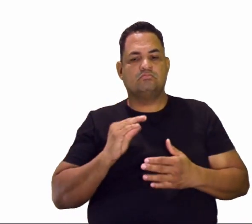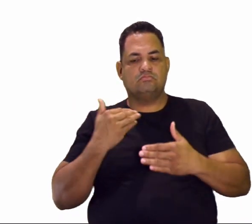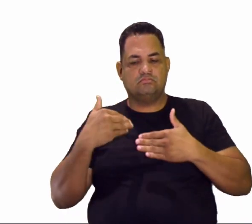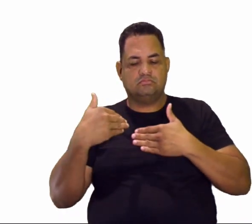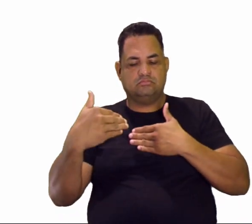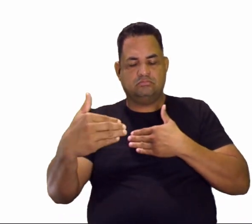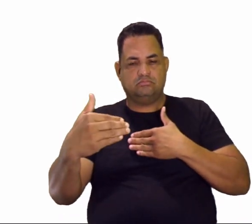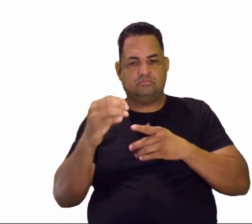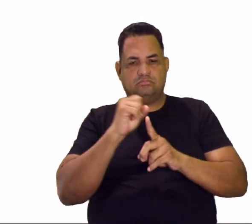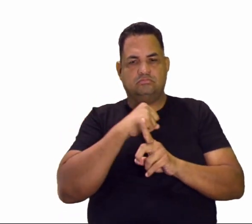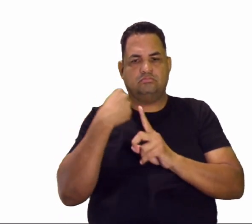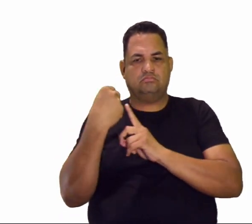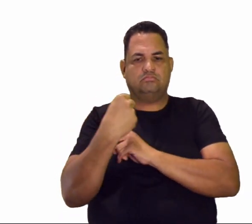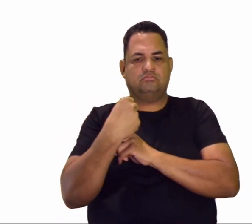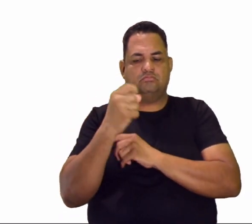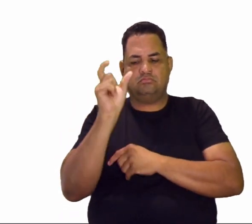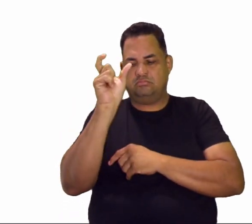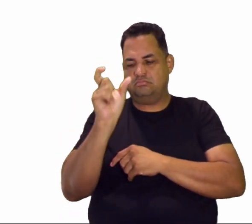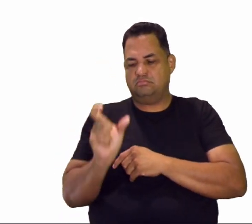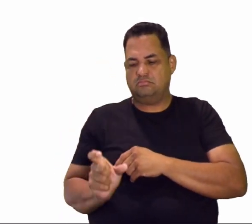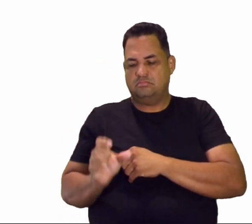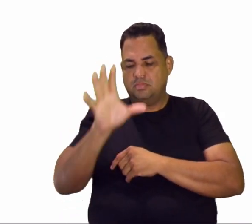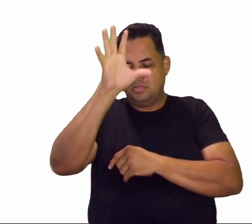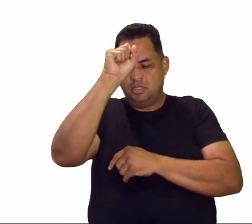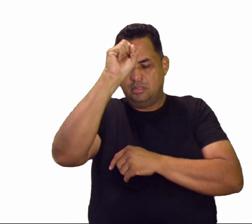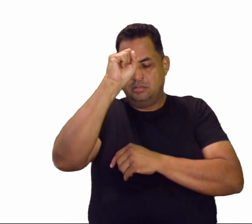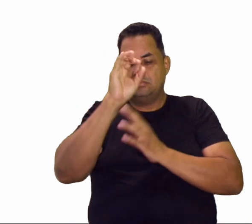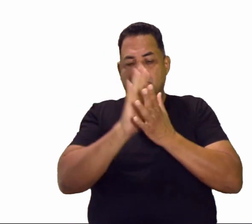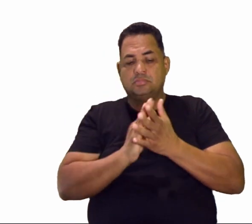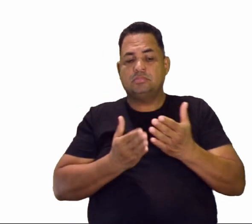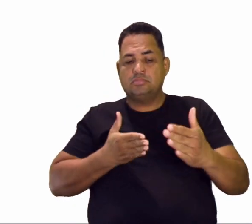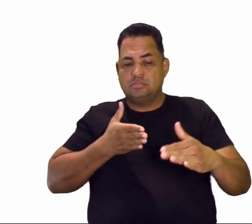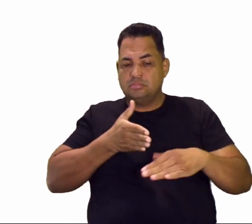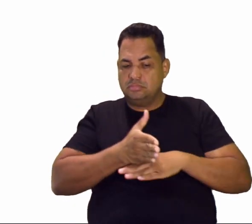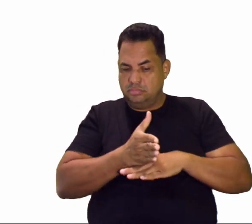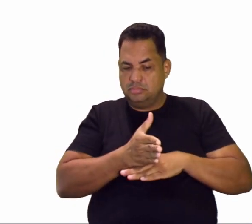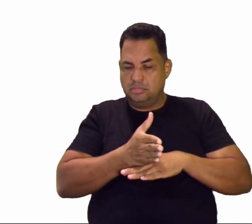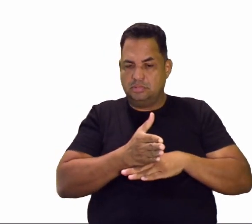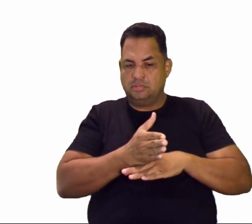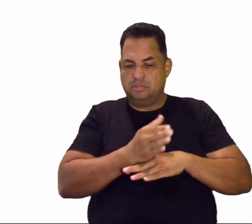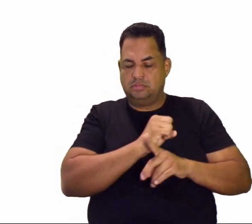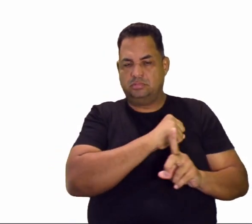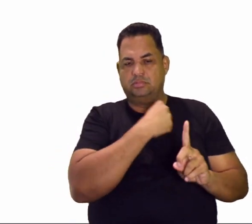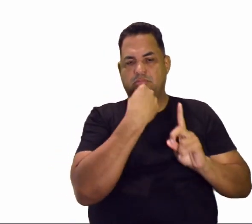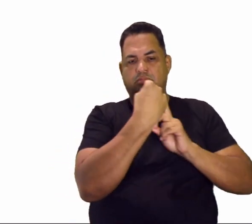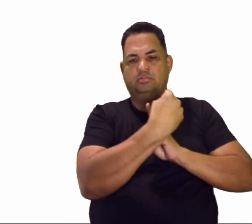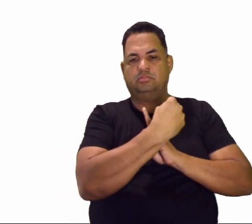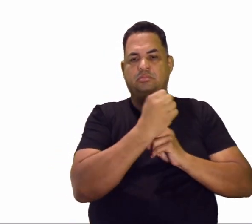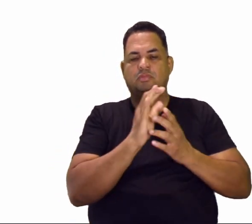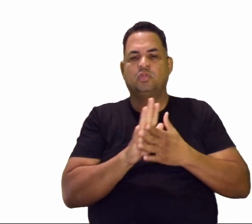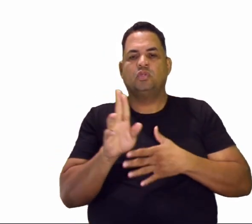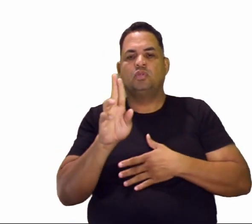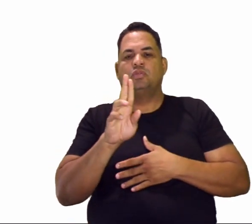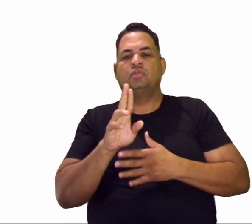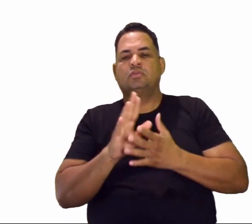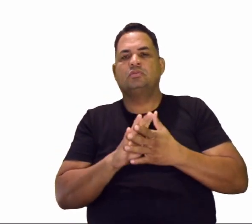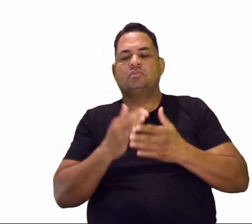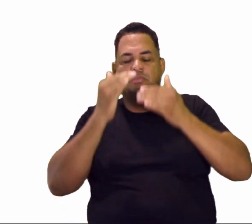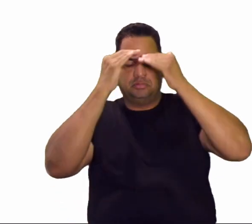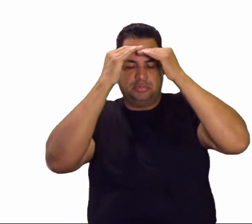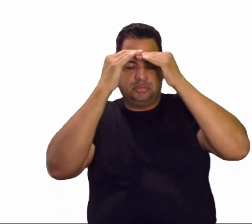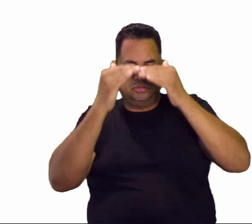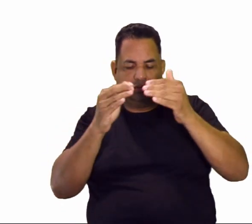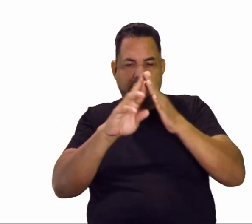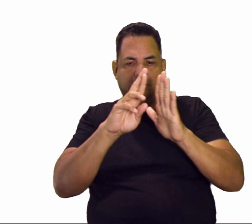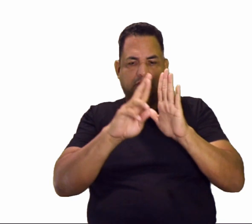esse processo onde o indivíduo aprende a ser um membro da sociedade. Então, ele vai aprendendo aí através das regras, das normas,